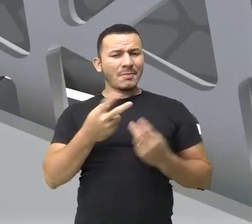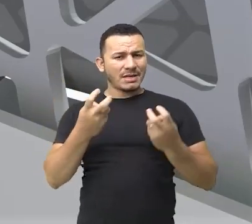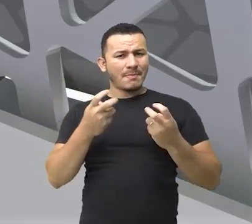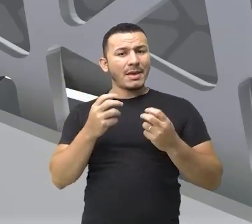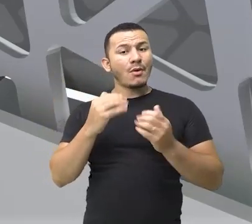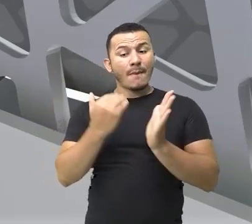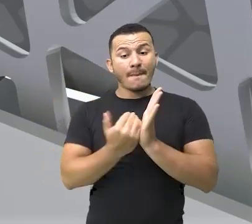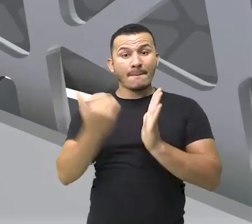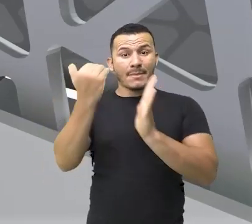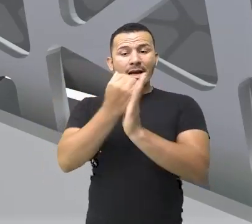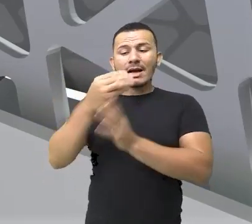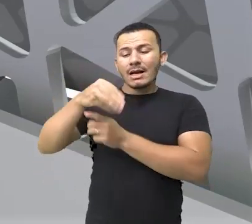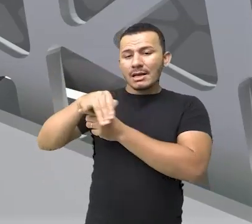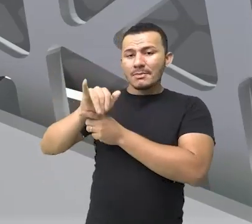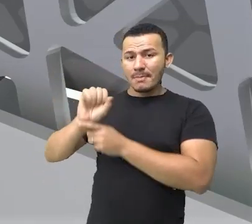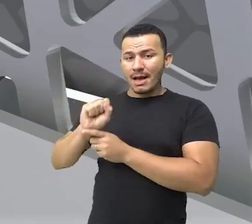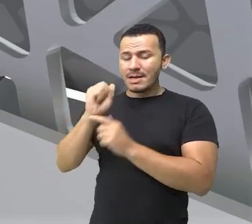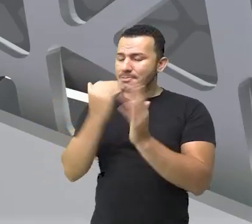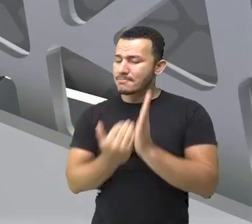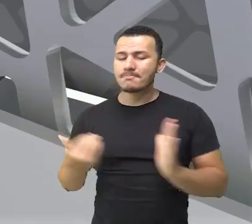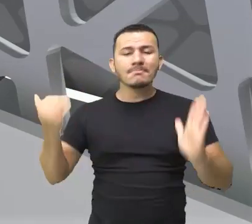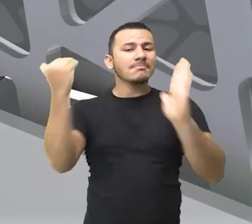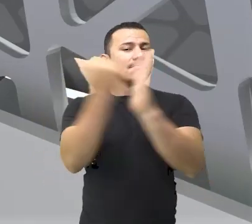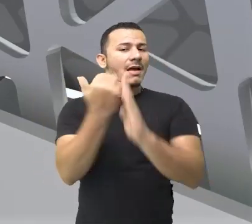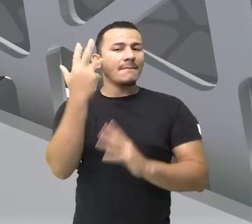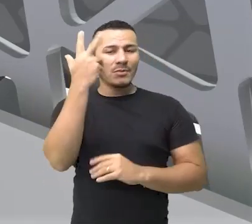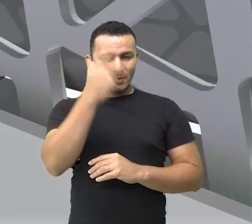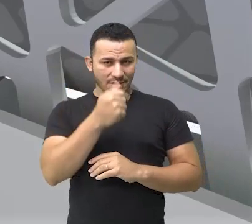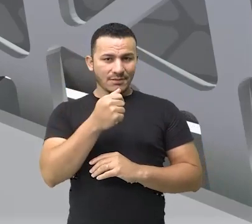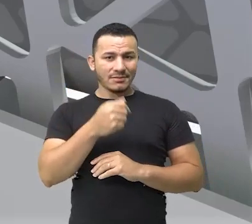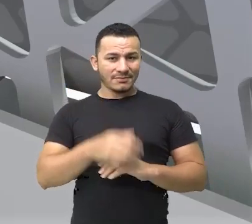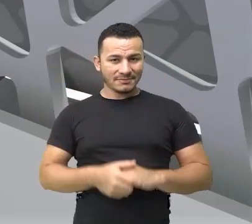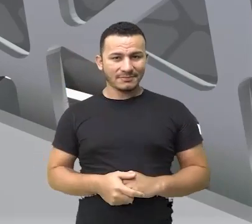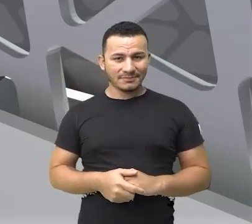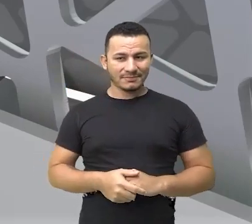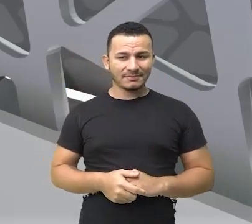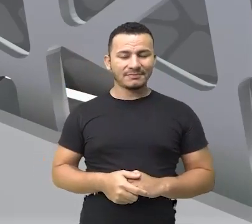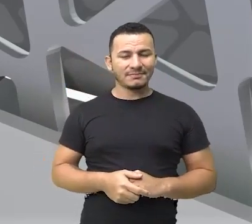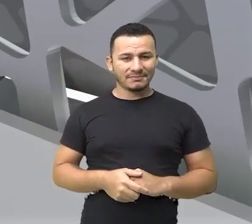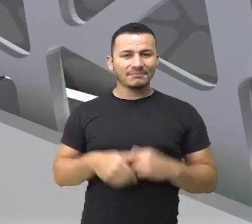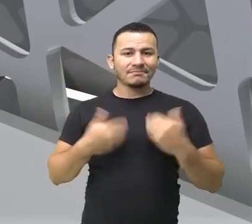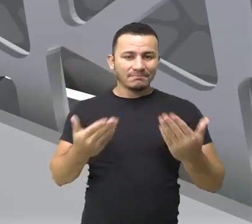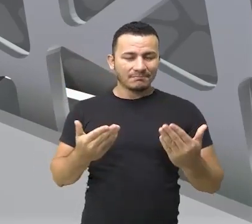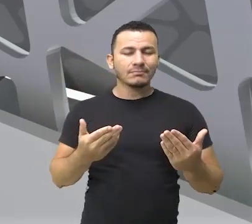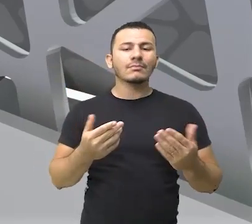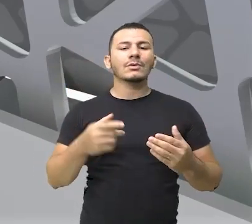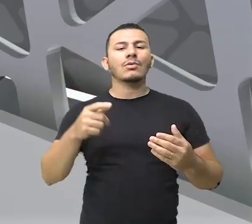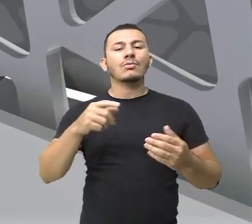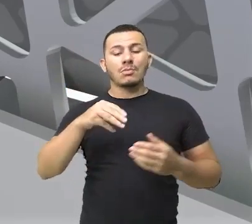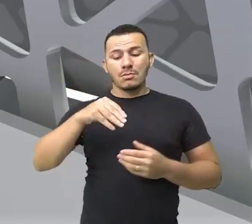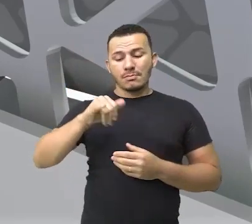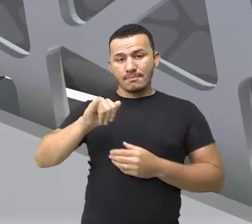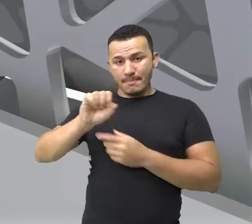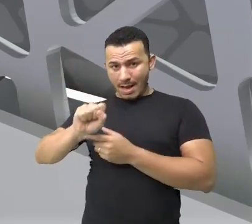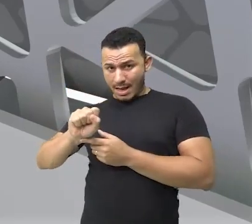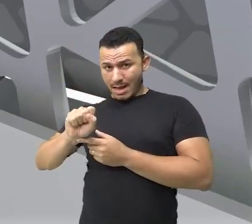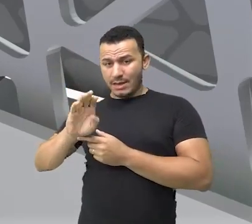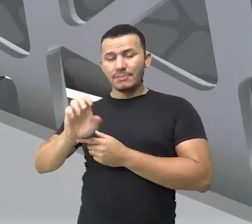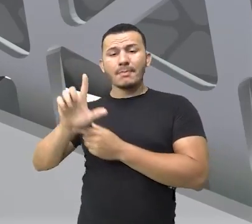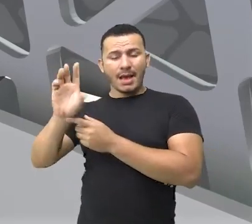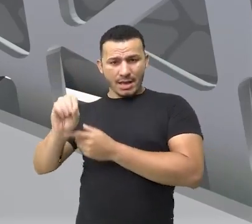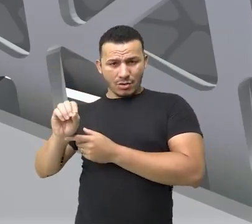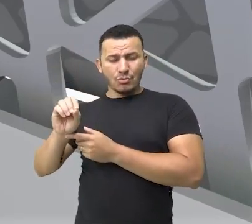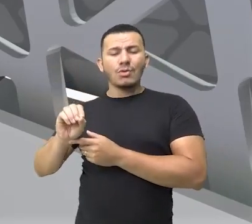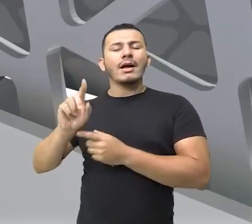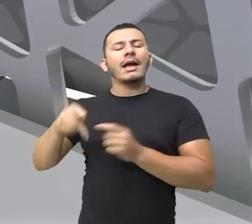intensidade. Mais belo e ainda acrescento. Que já vi na minha vida. Então observem que os enunciados mais belo e que já vi na